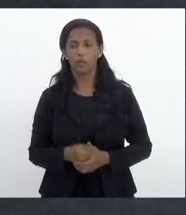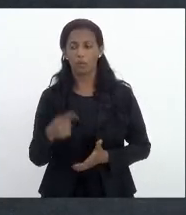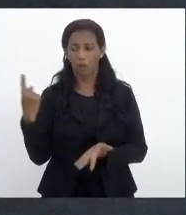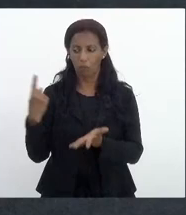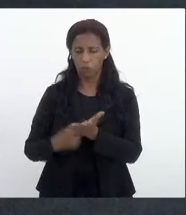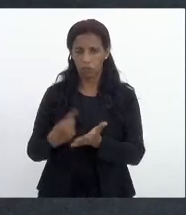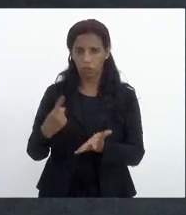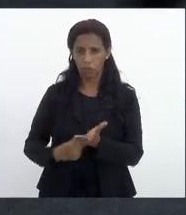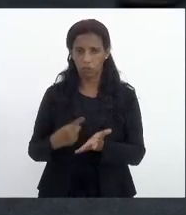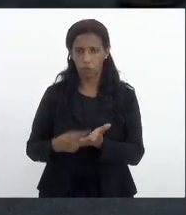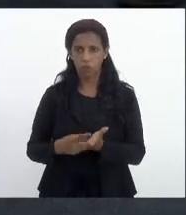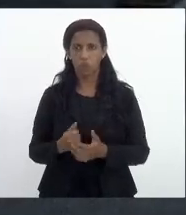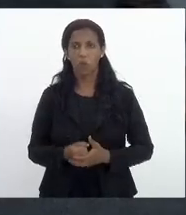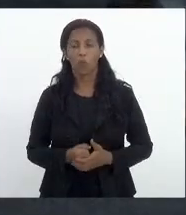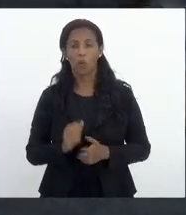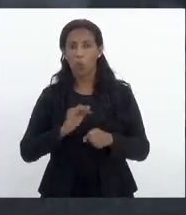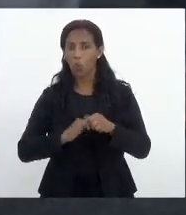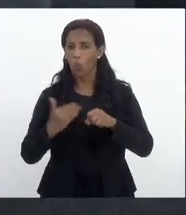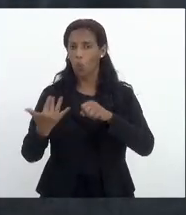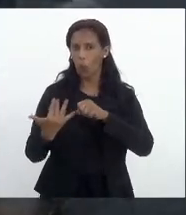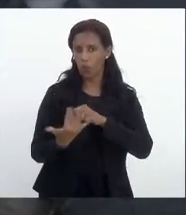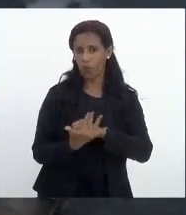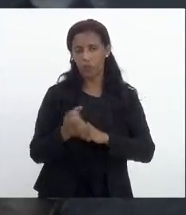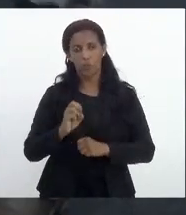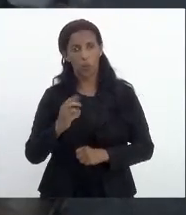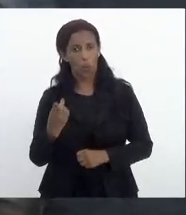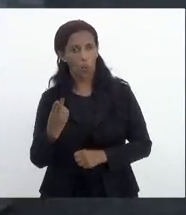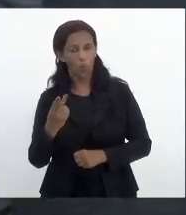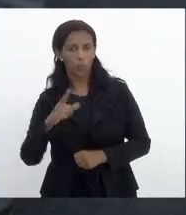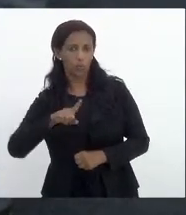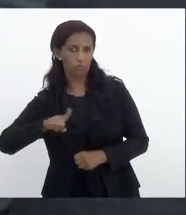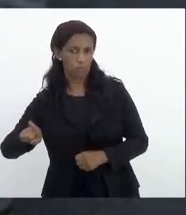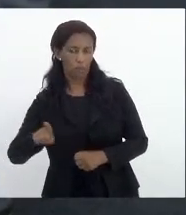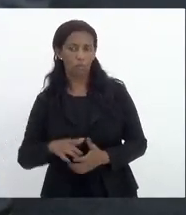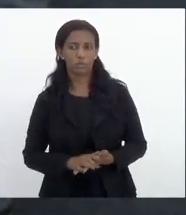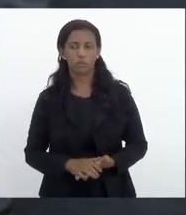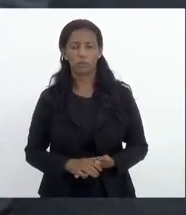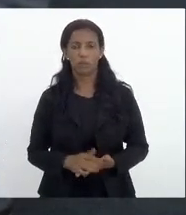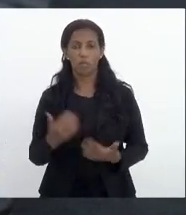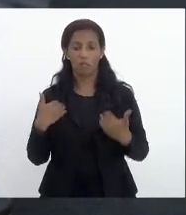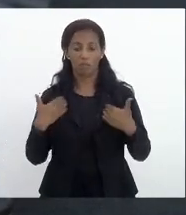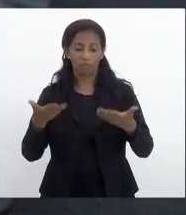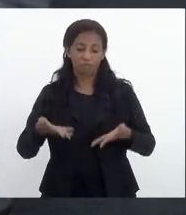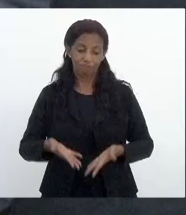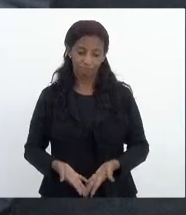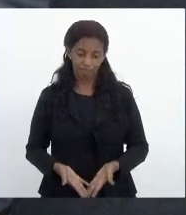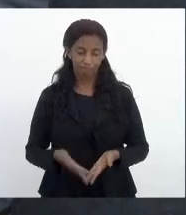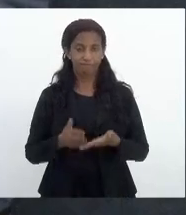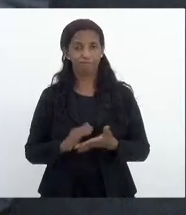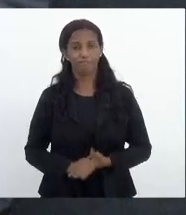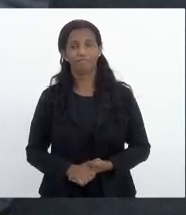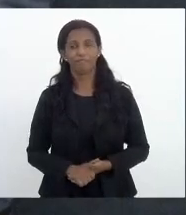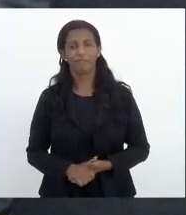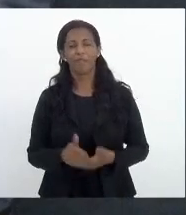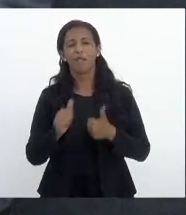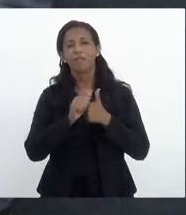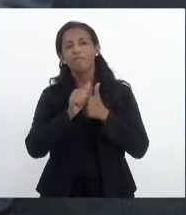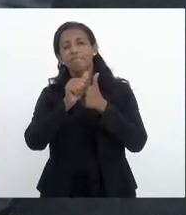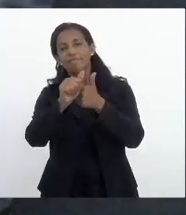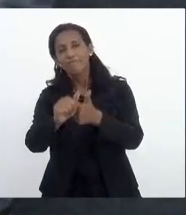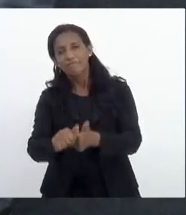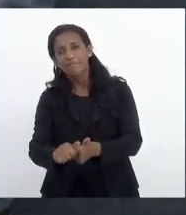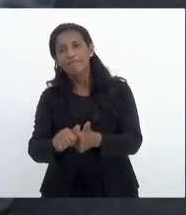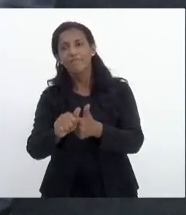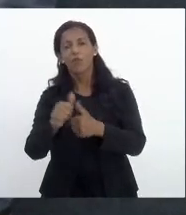acordo com covid ou sem covid é que eu estou aqui acompanhando